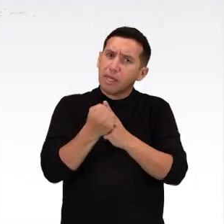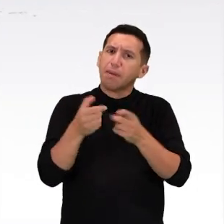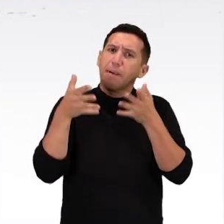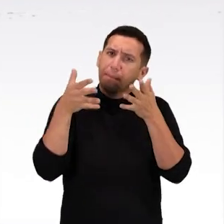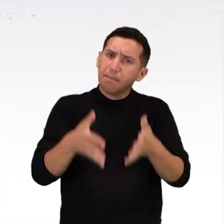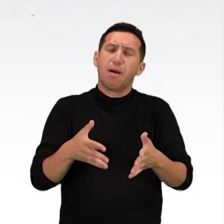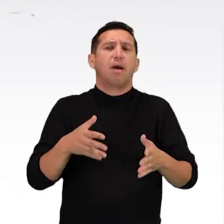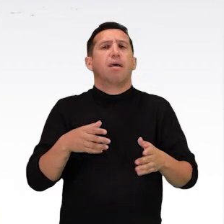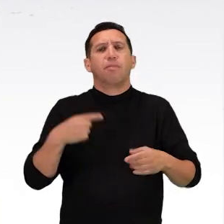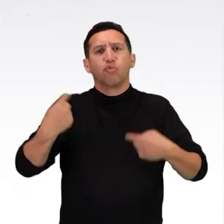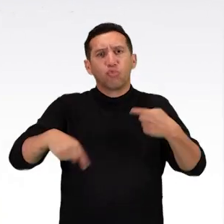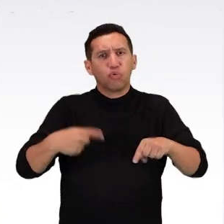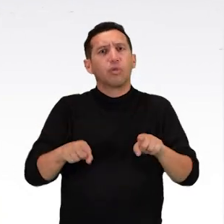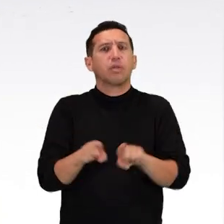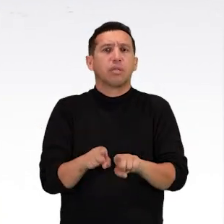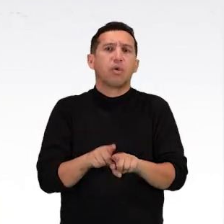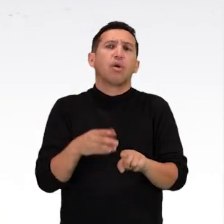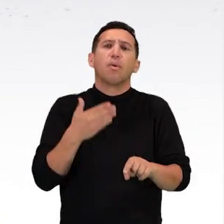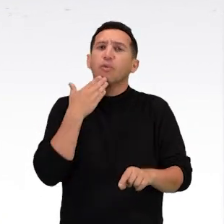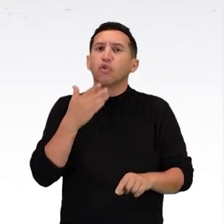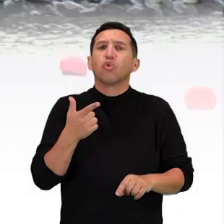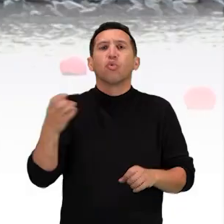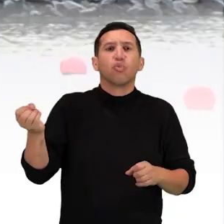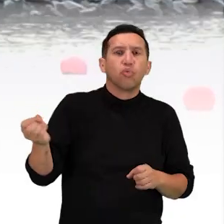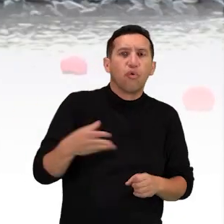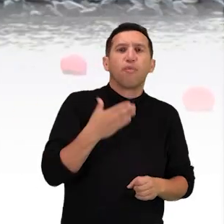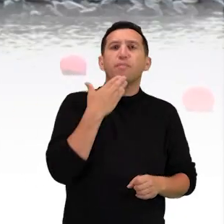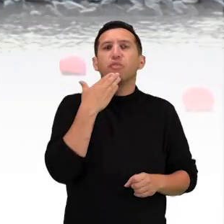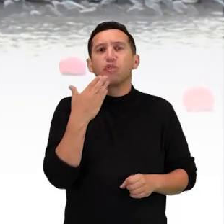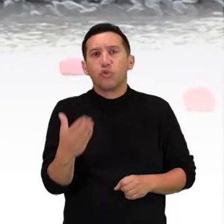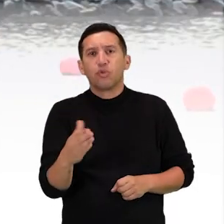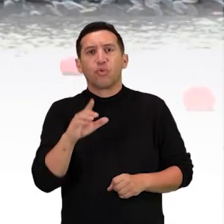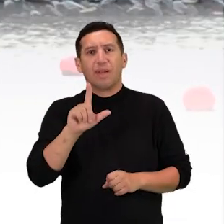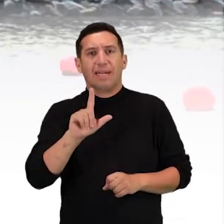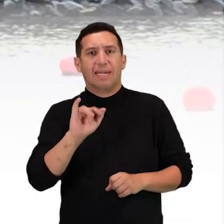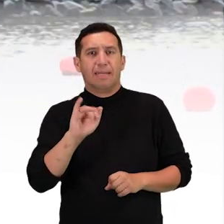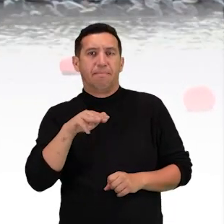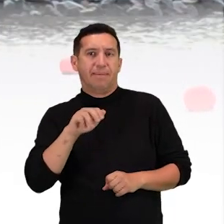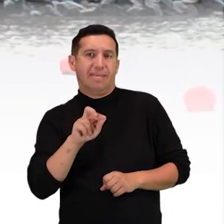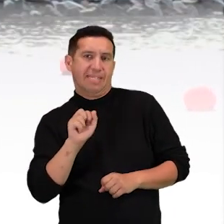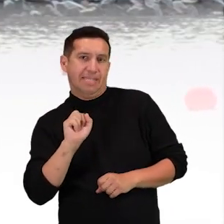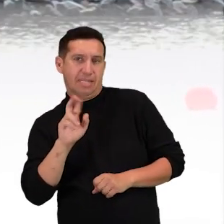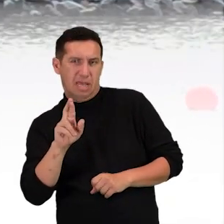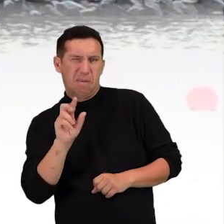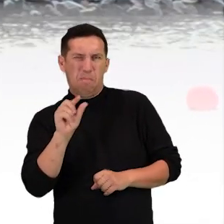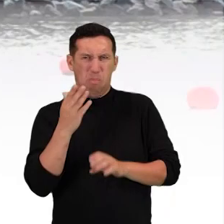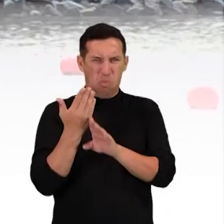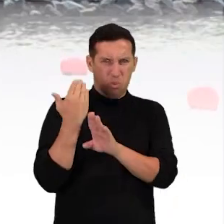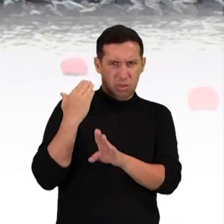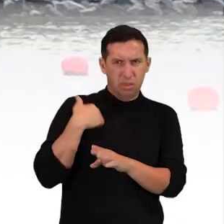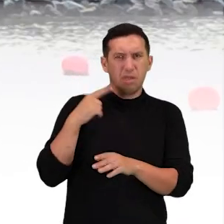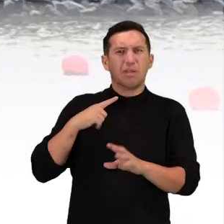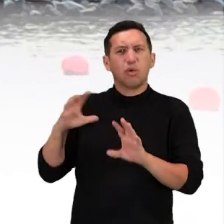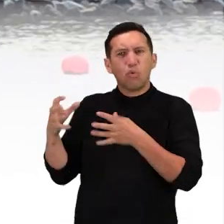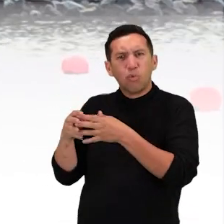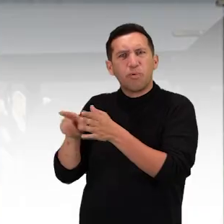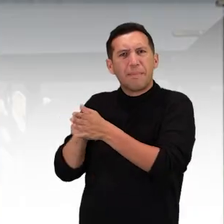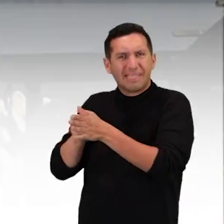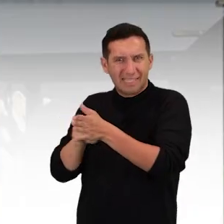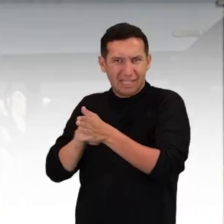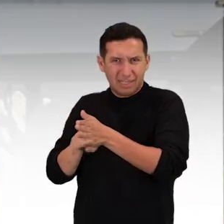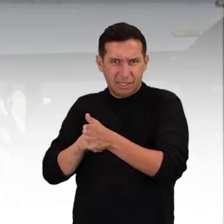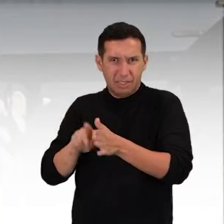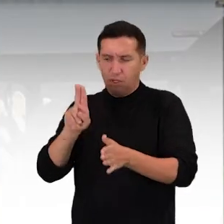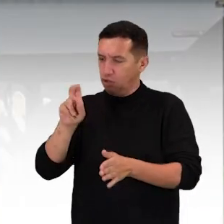discussão dessa solução. Eu fiz recentemente um novo pedido de liminar, porque eu tenho um documento recentíssimo de